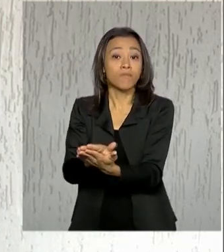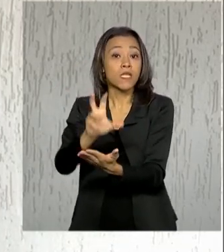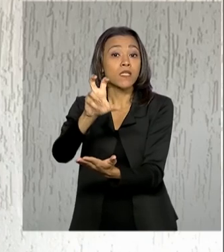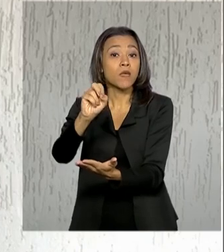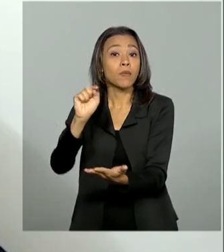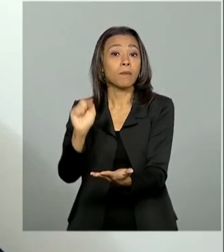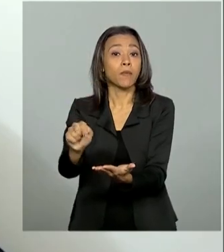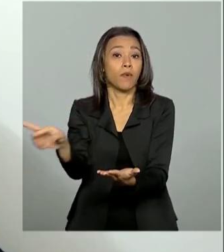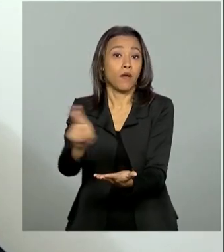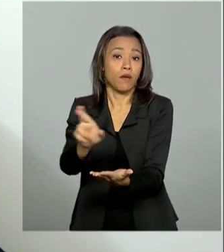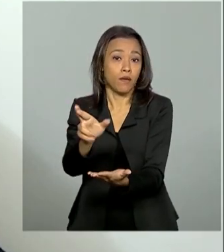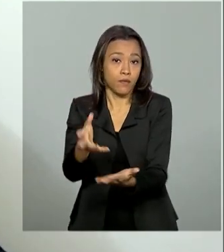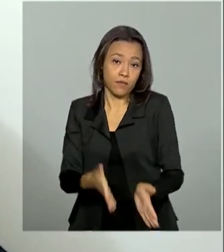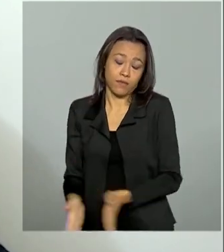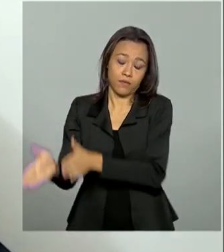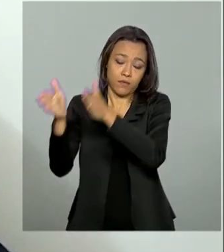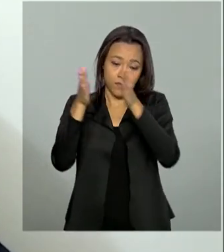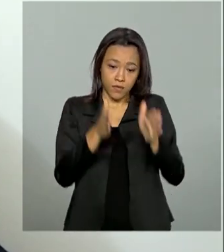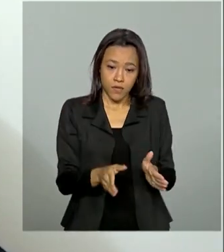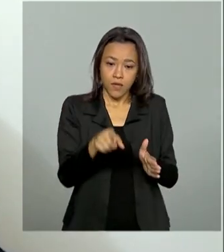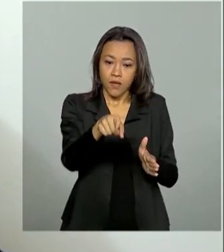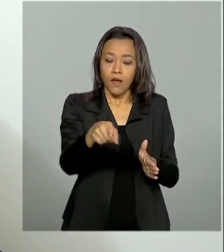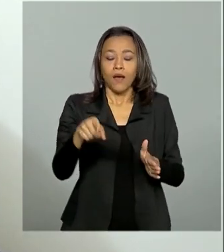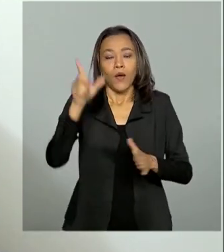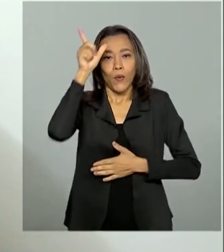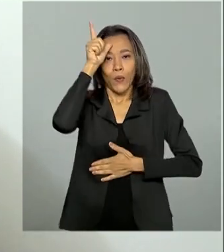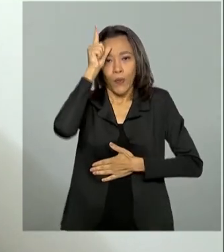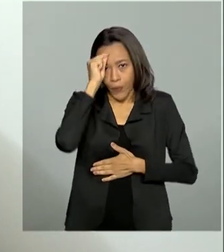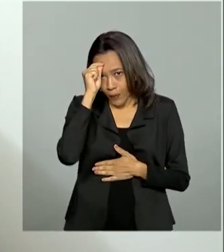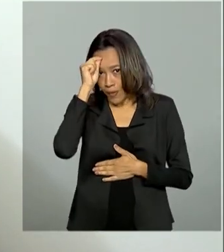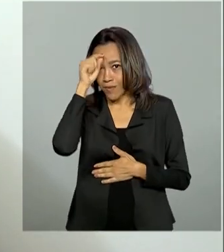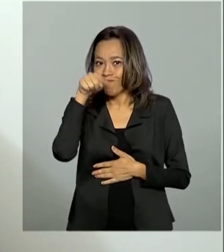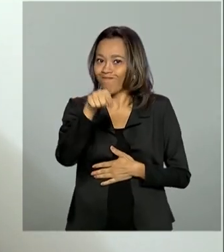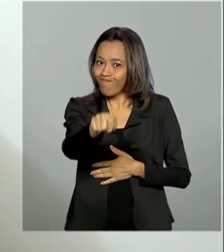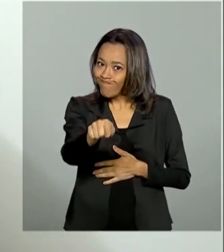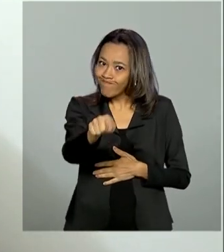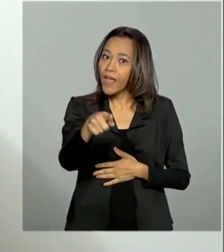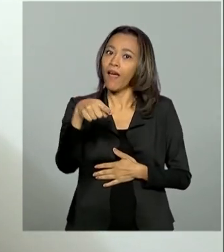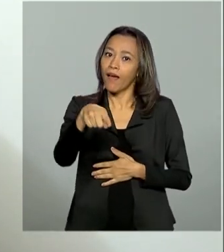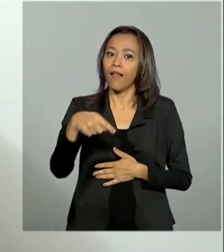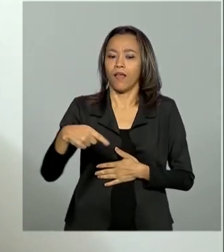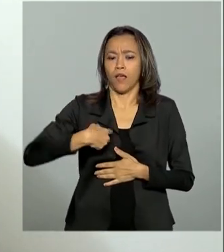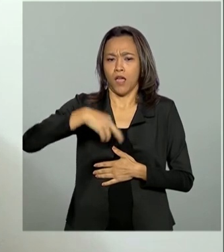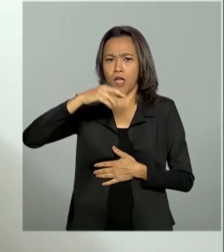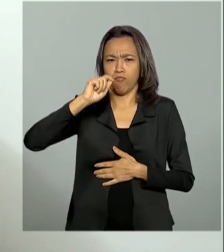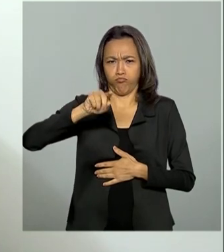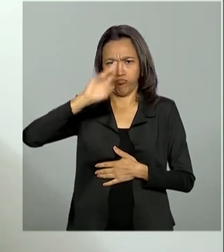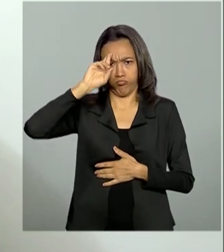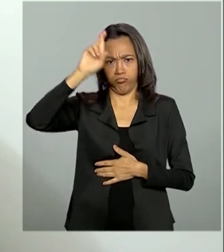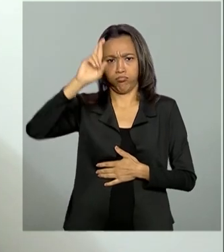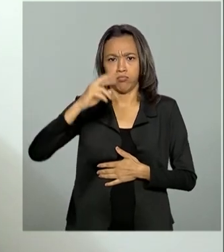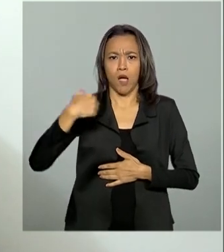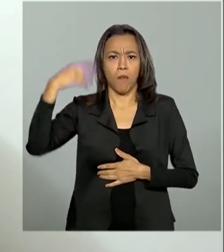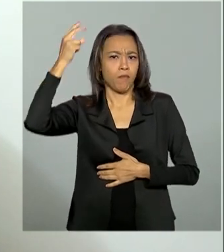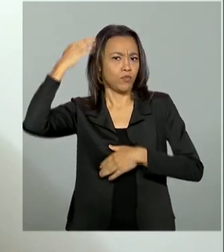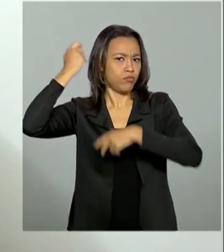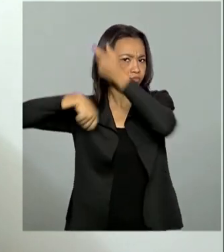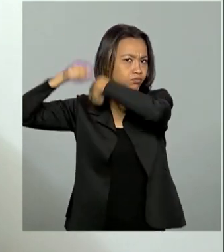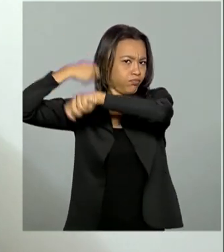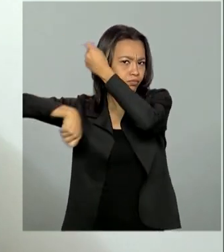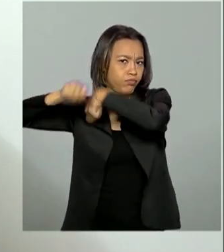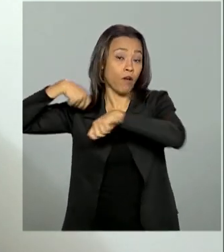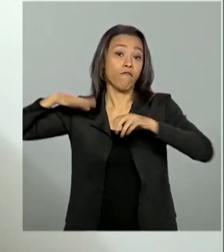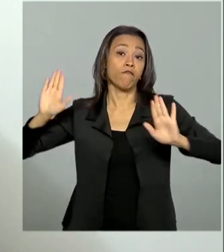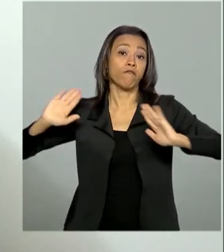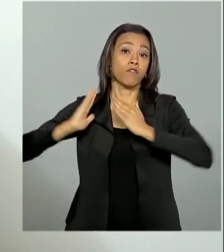mil reais. A medida é um alento para a Laís, que é dona de um salão de beleza, fechado nesse período por